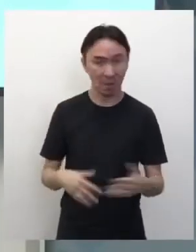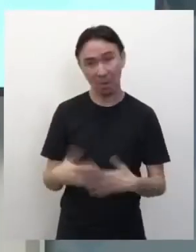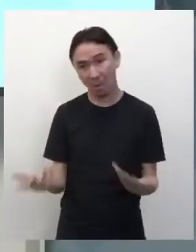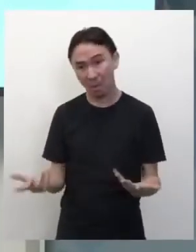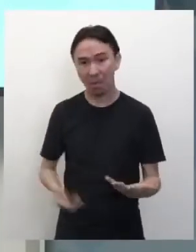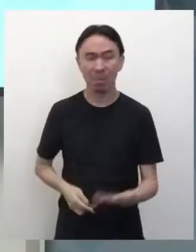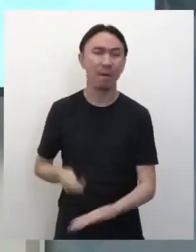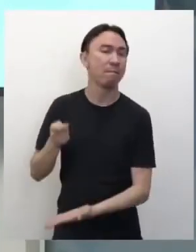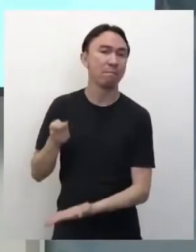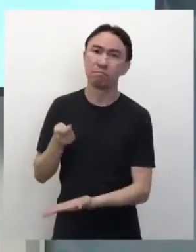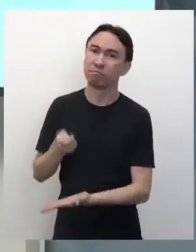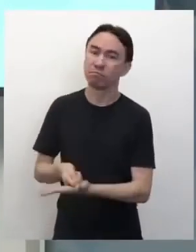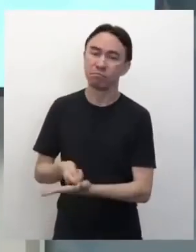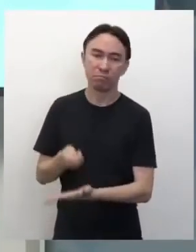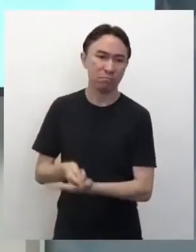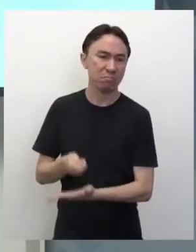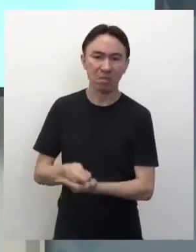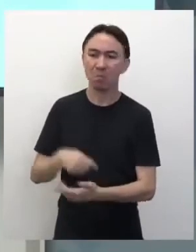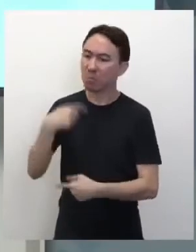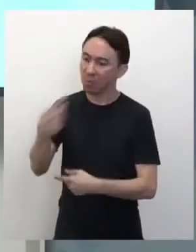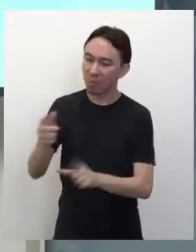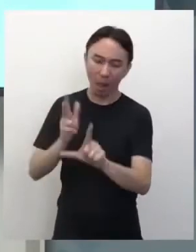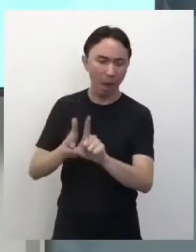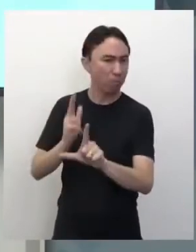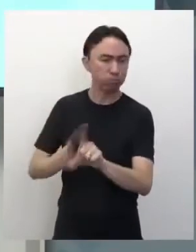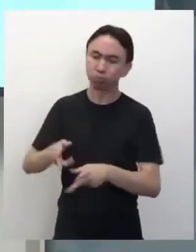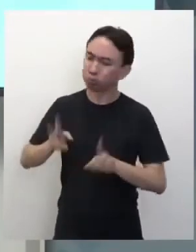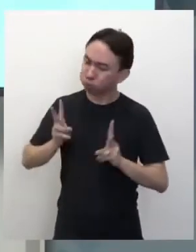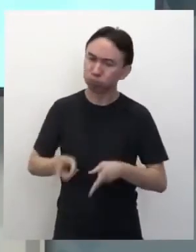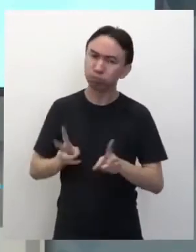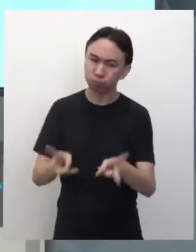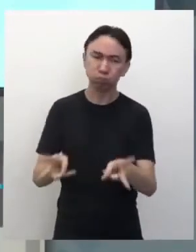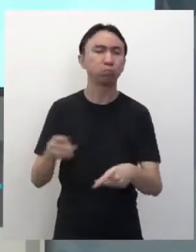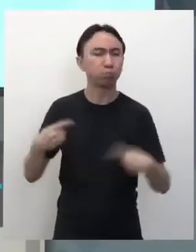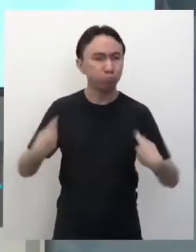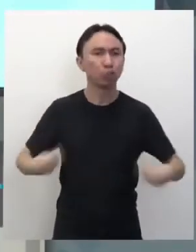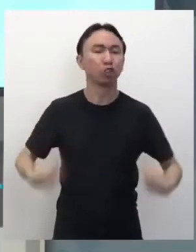Elas devem continuar. Seria importante que continuassem, tá?